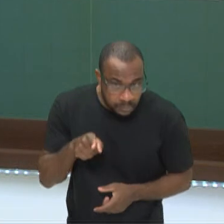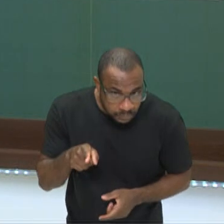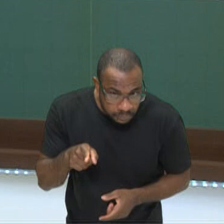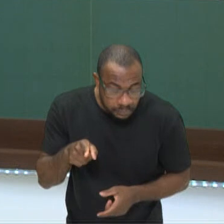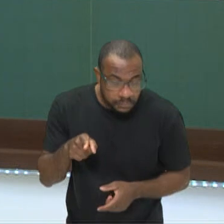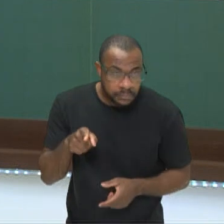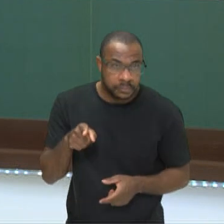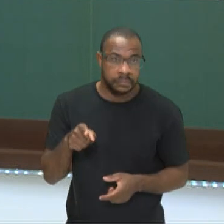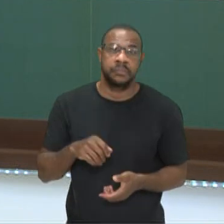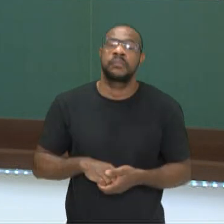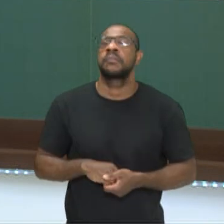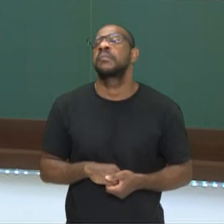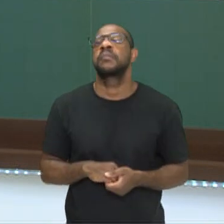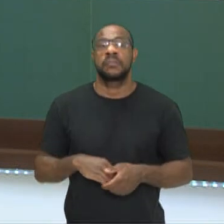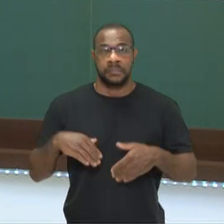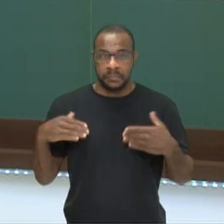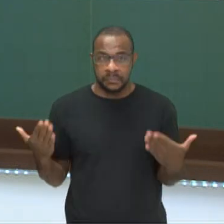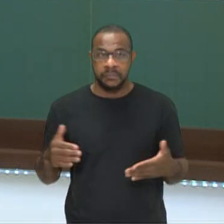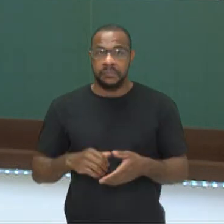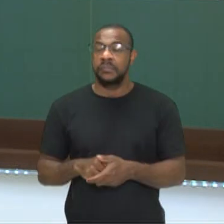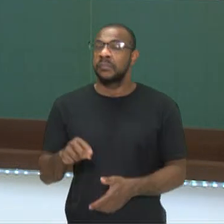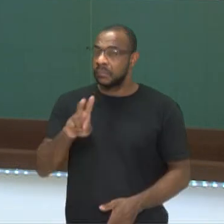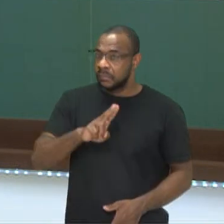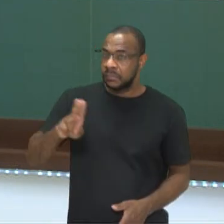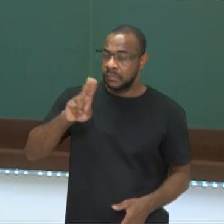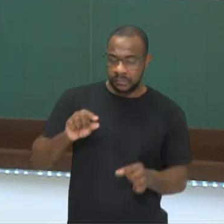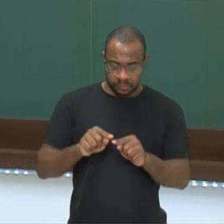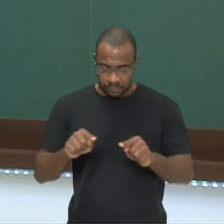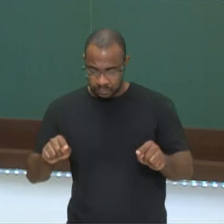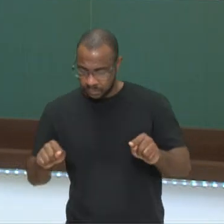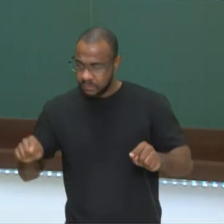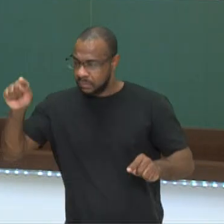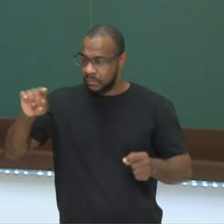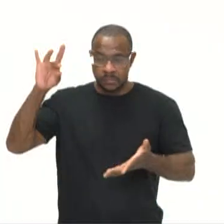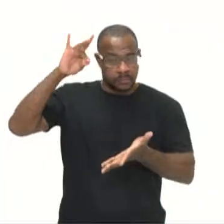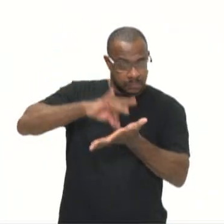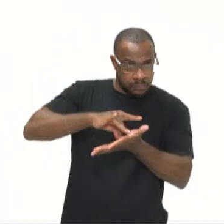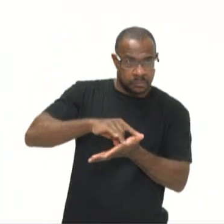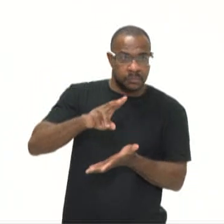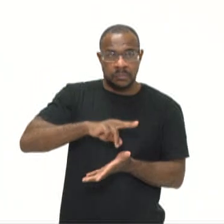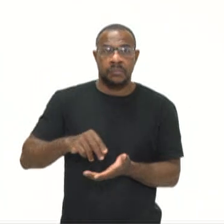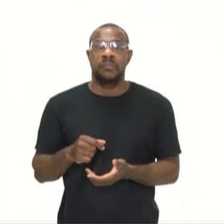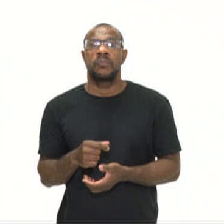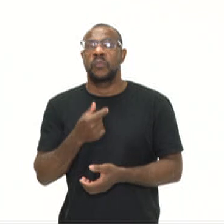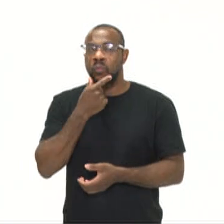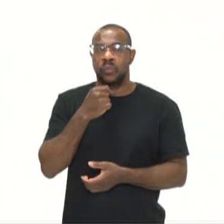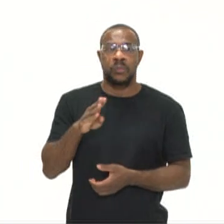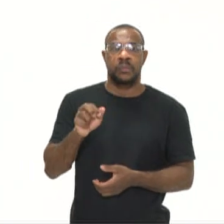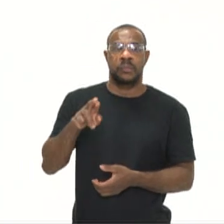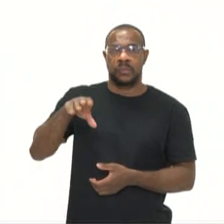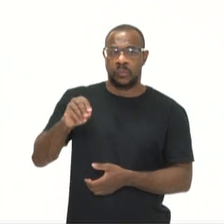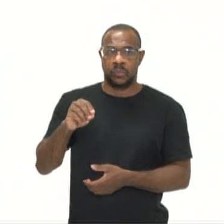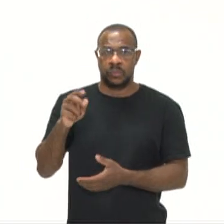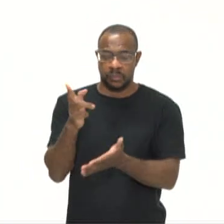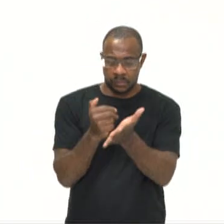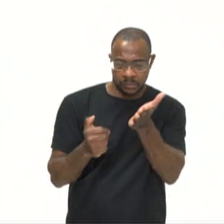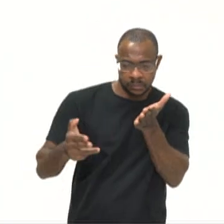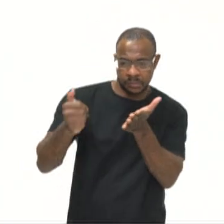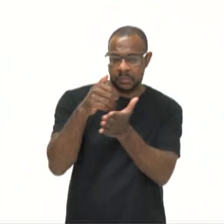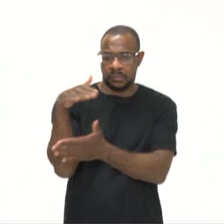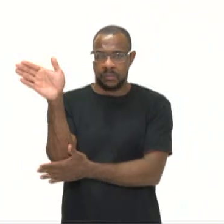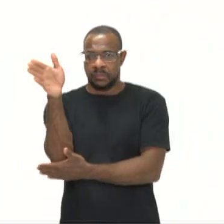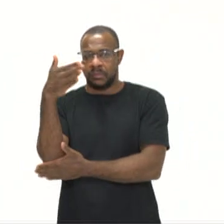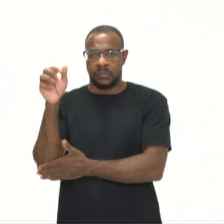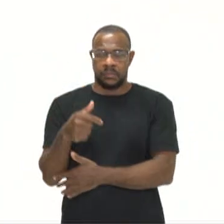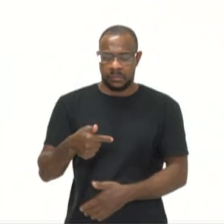Não é qualquer medida. Utilizando essas dimensões oficiais, Bruno desenhou uma representação da bandeira do Brasil com